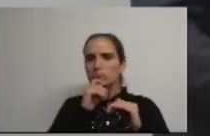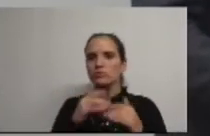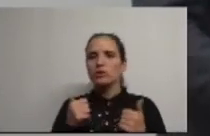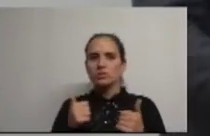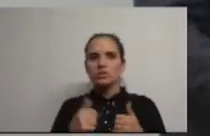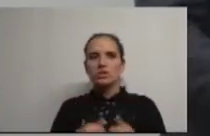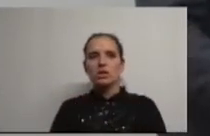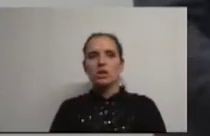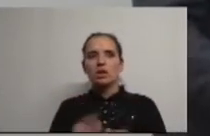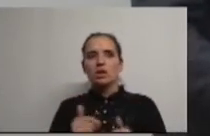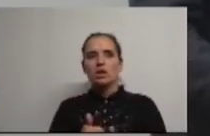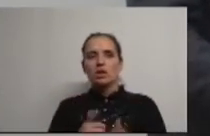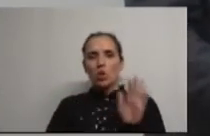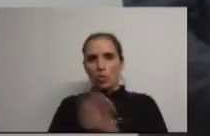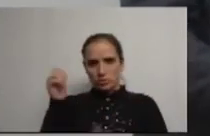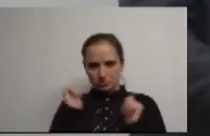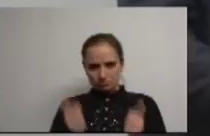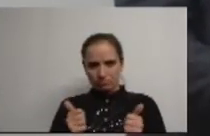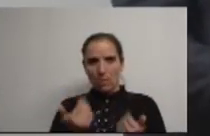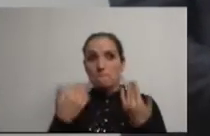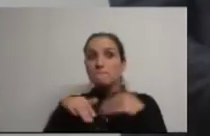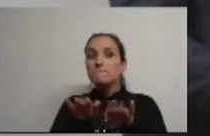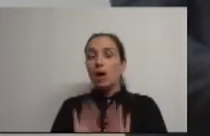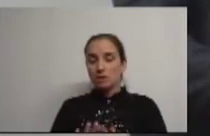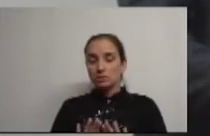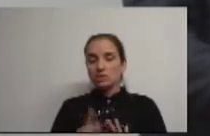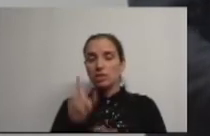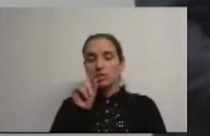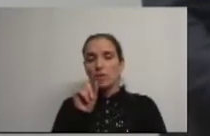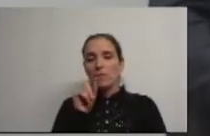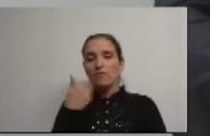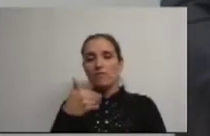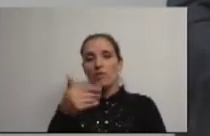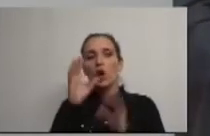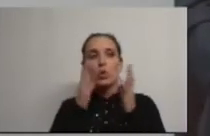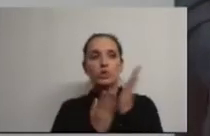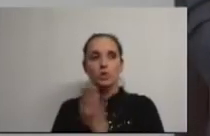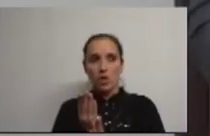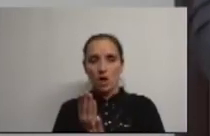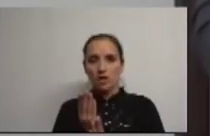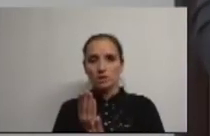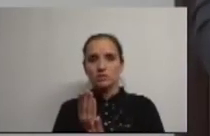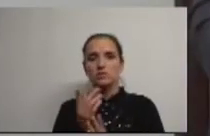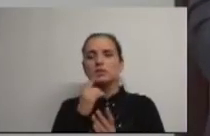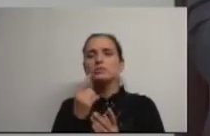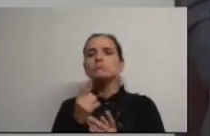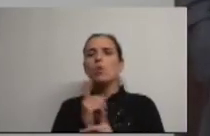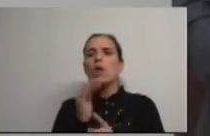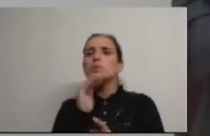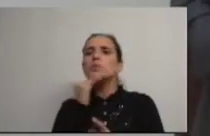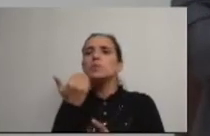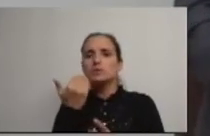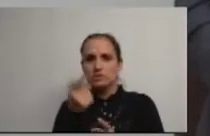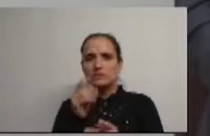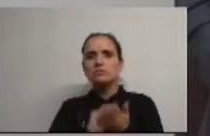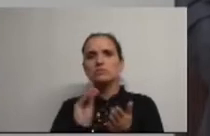e em condições. Mas, também vamos continuar a apostar na eficiência, na eficiência dos